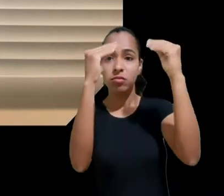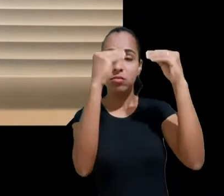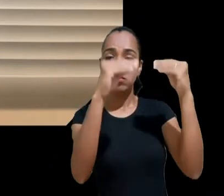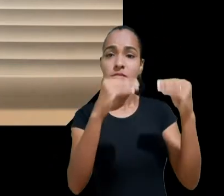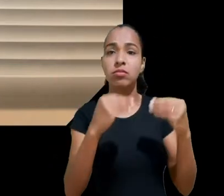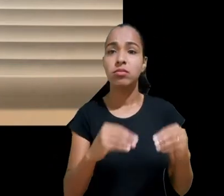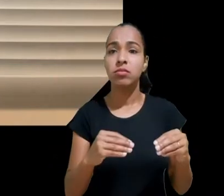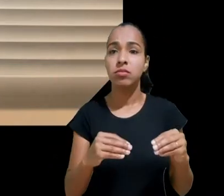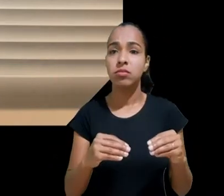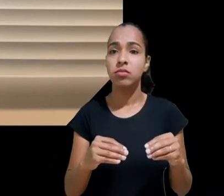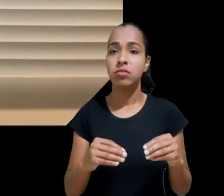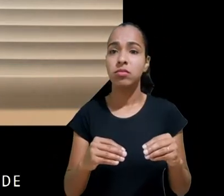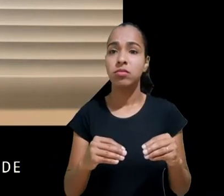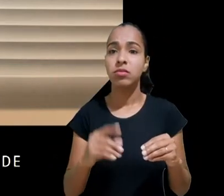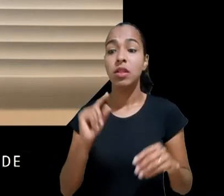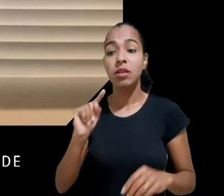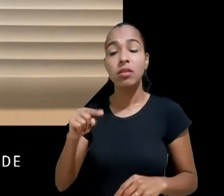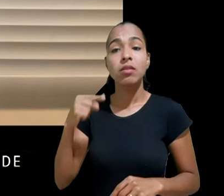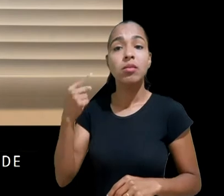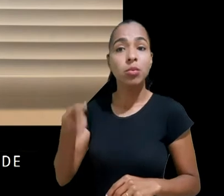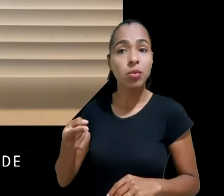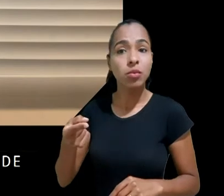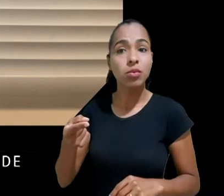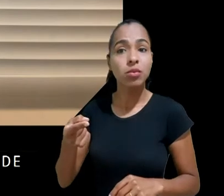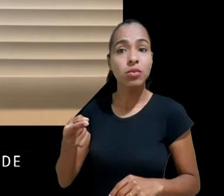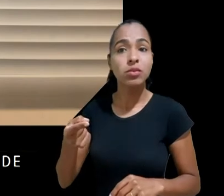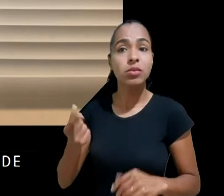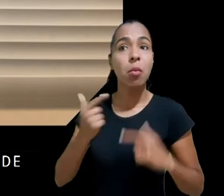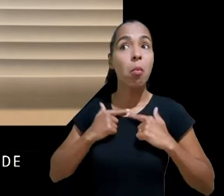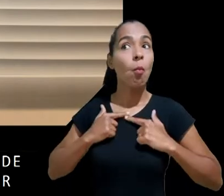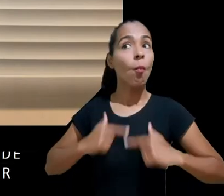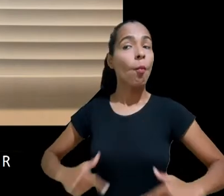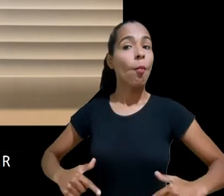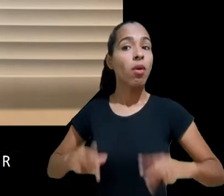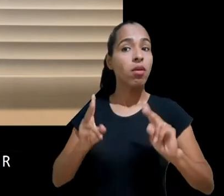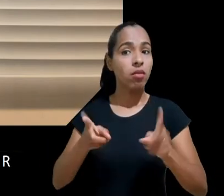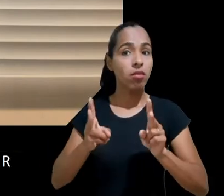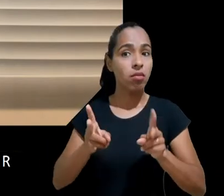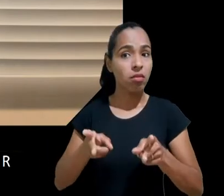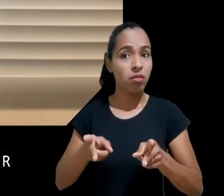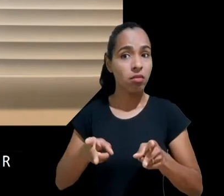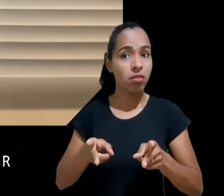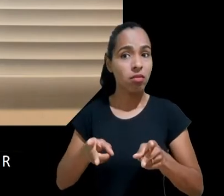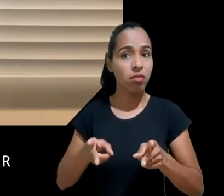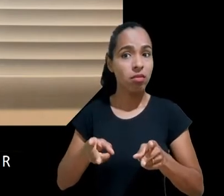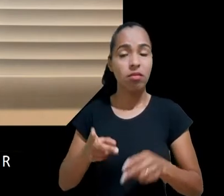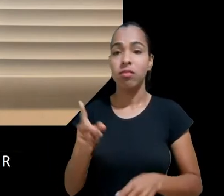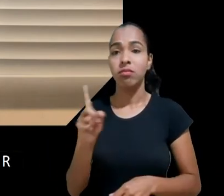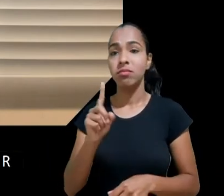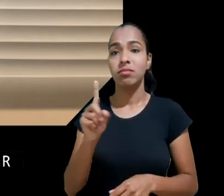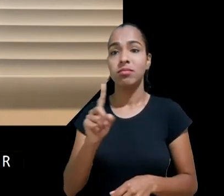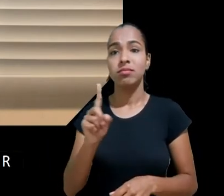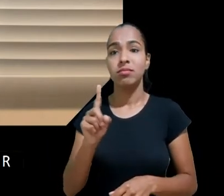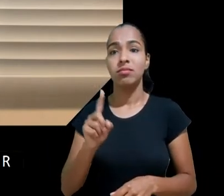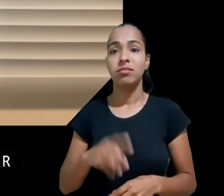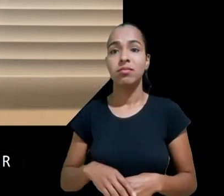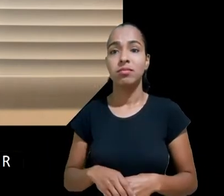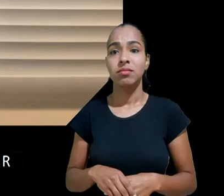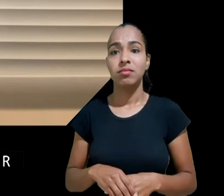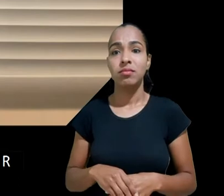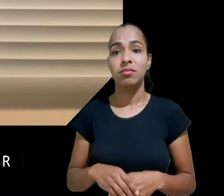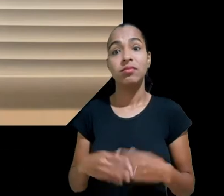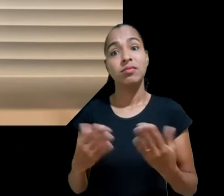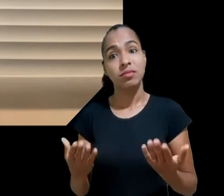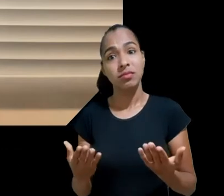assumir um grande protagonismo, seja porque ela veicula prioritariamente conteúdos patrocinados, seja porque ela tem algoritmos que